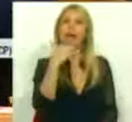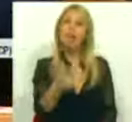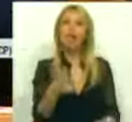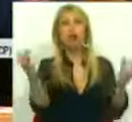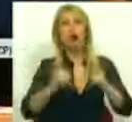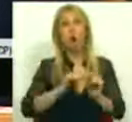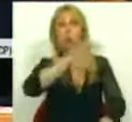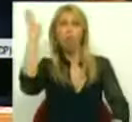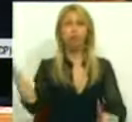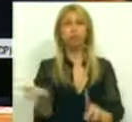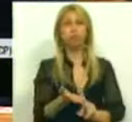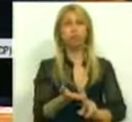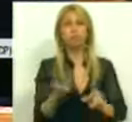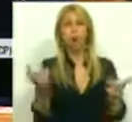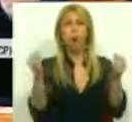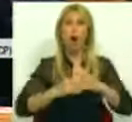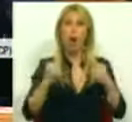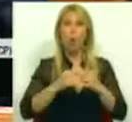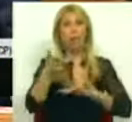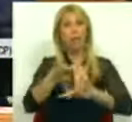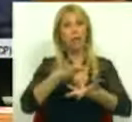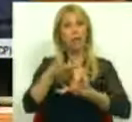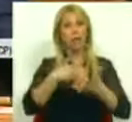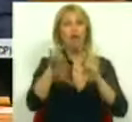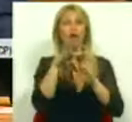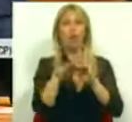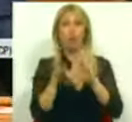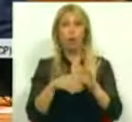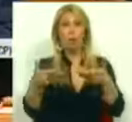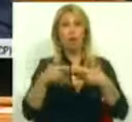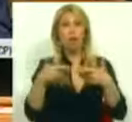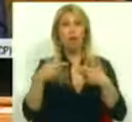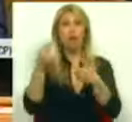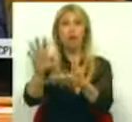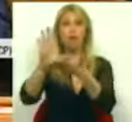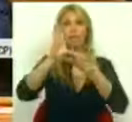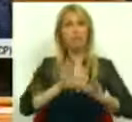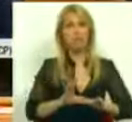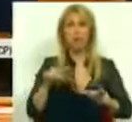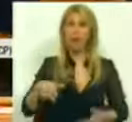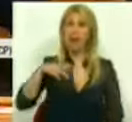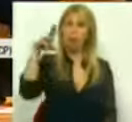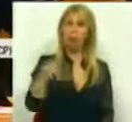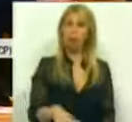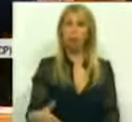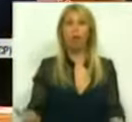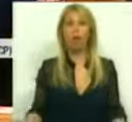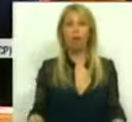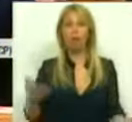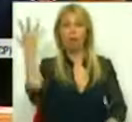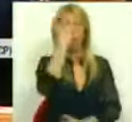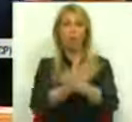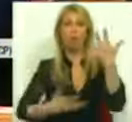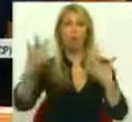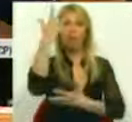ao Memorandio de Entendimento para o Programa de Assistência Financeira a Portugal. Confunde